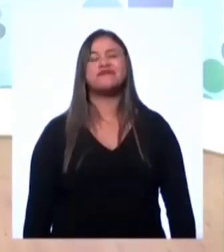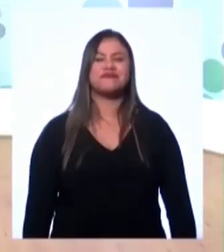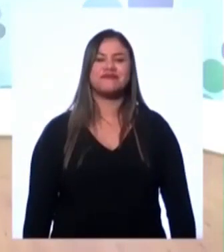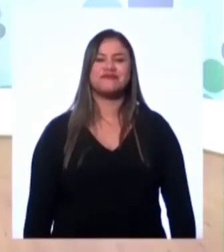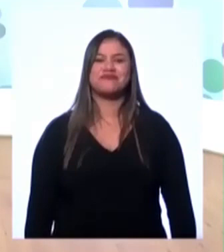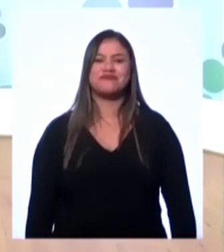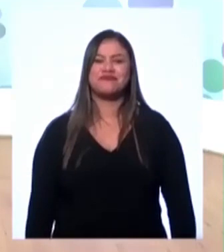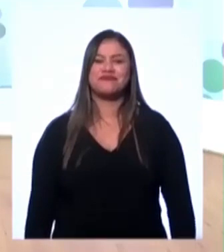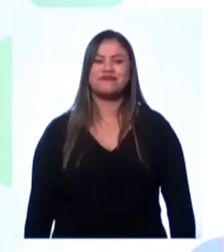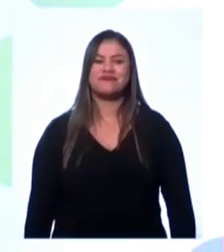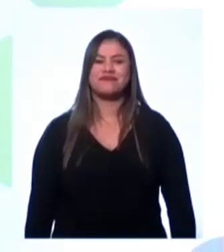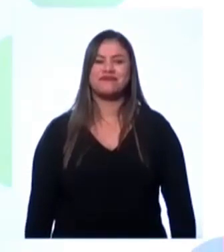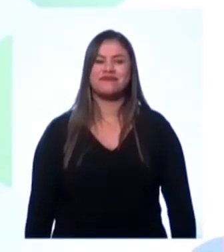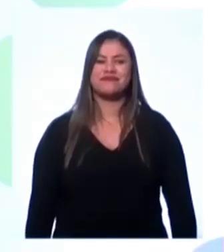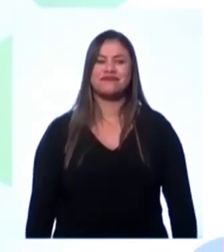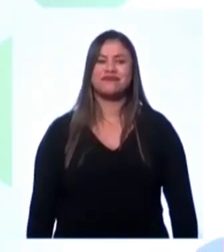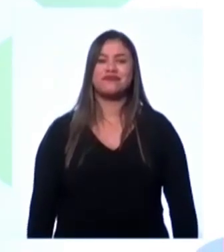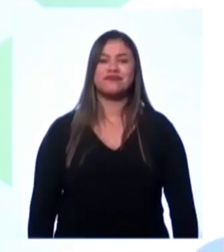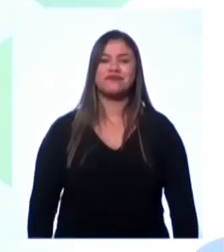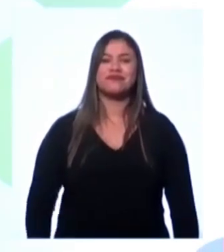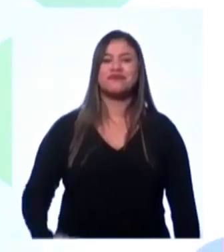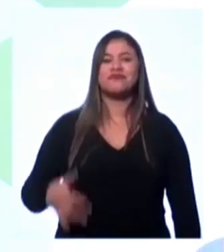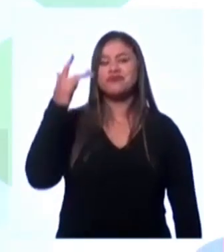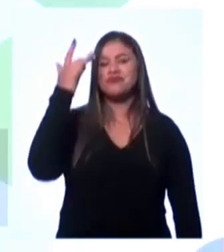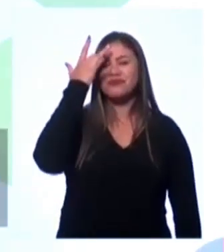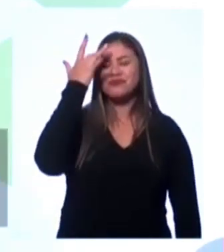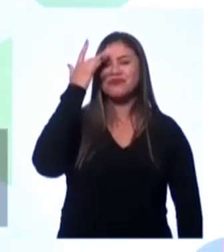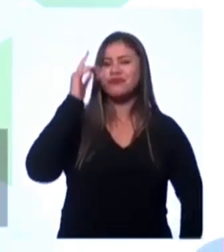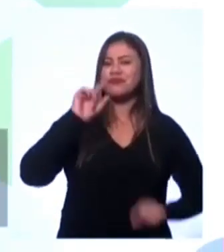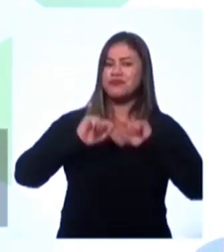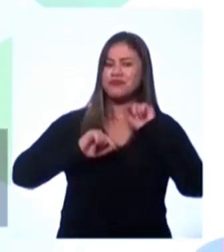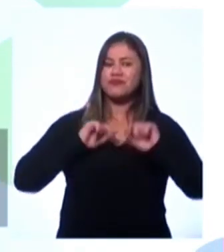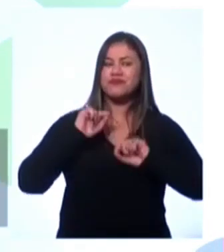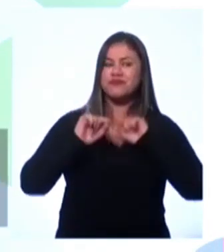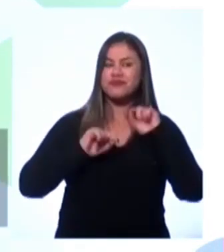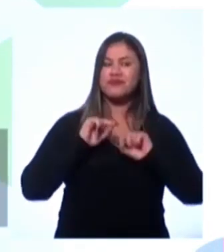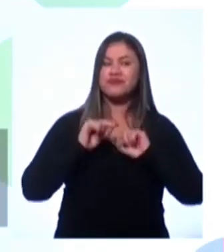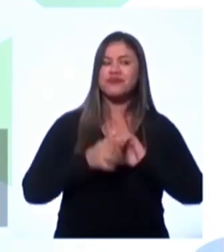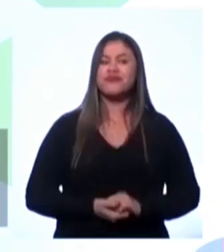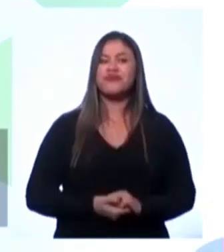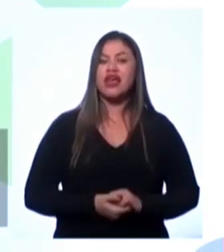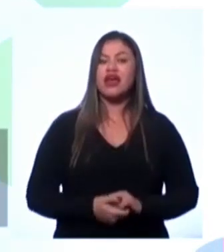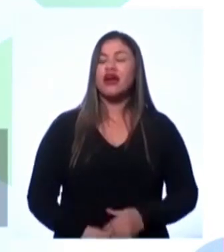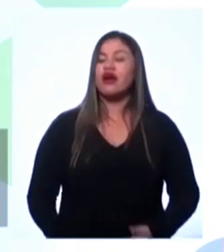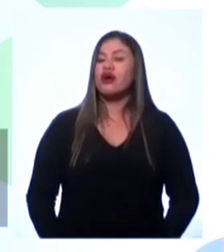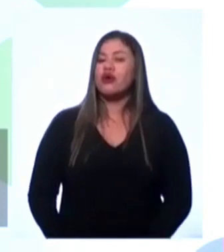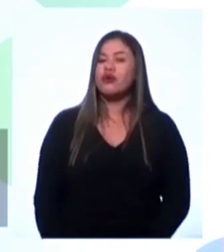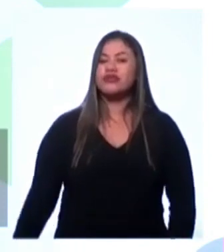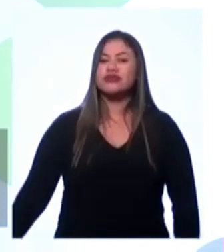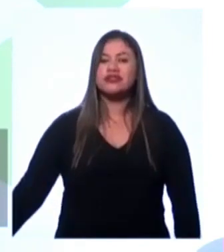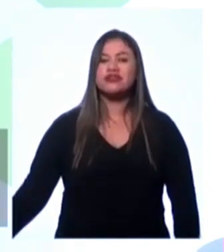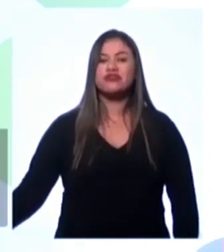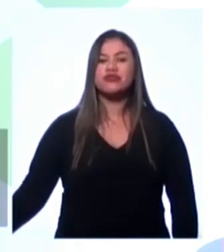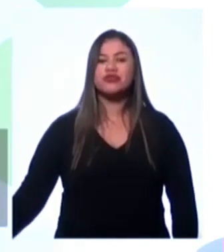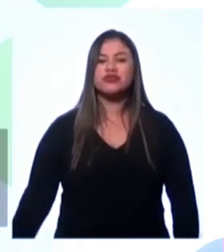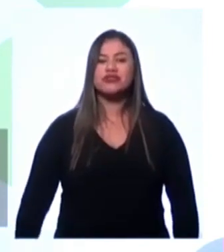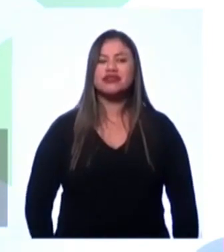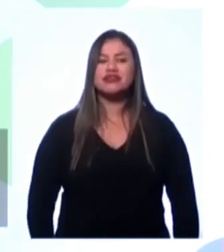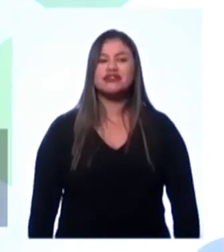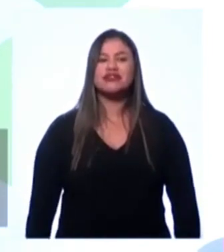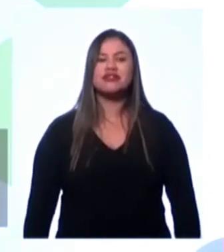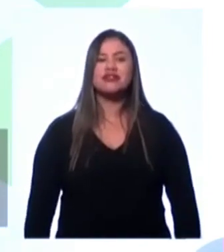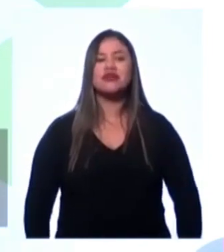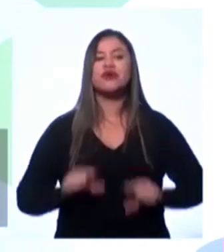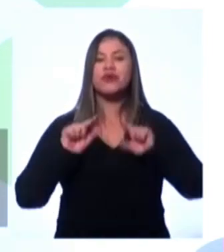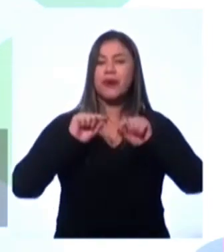Eu acho que, até para a gente, quando a gente olha aqui, a gente fica difícil de acreditar que tudo isso, na verdade, é um único